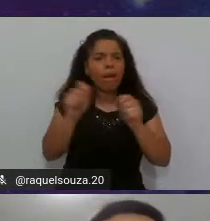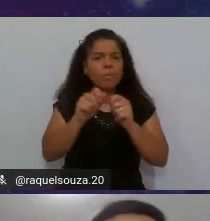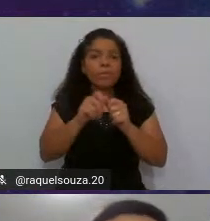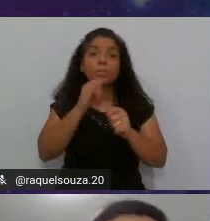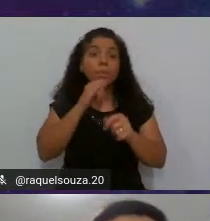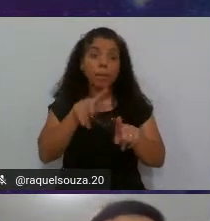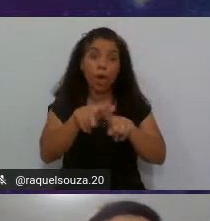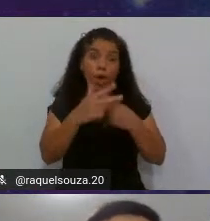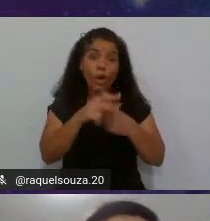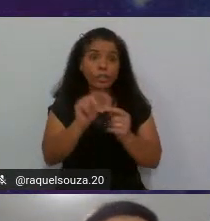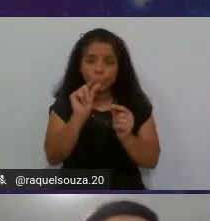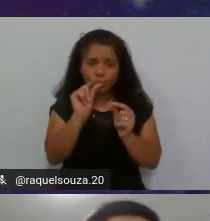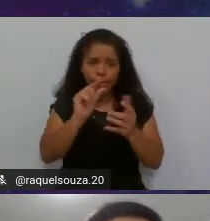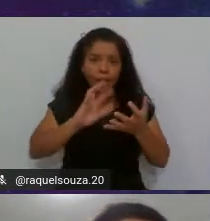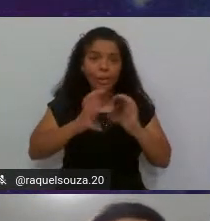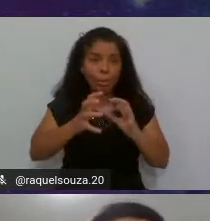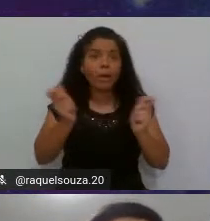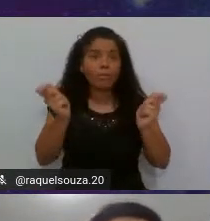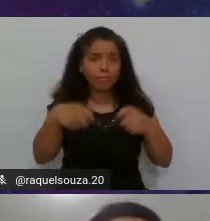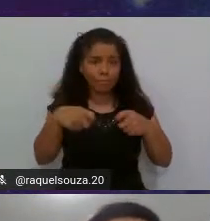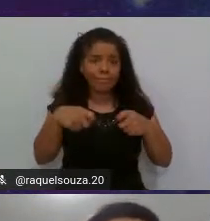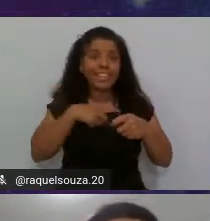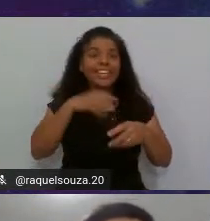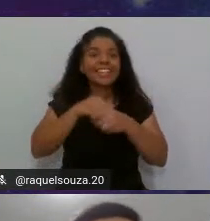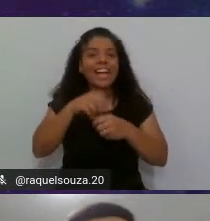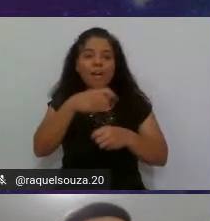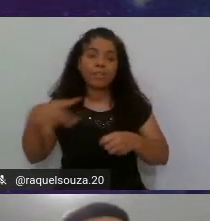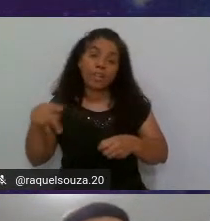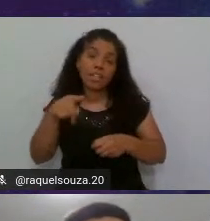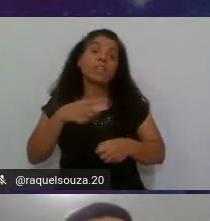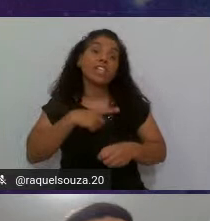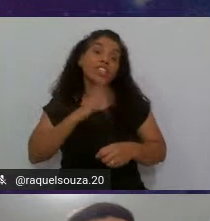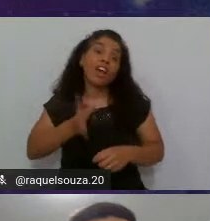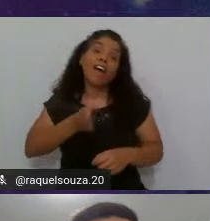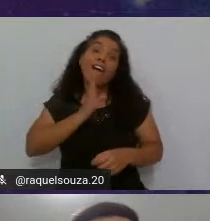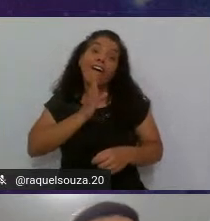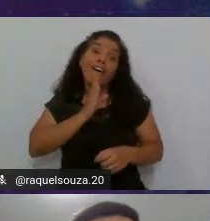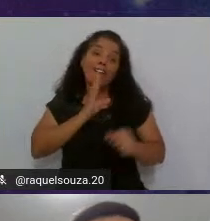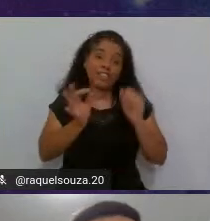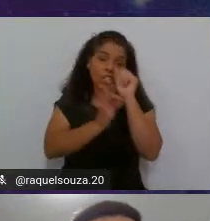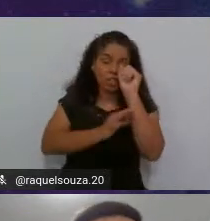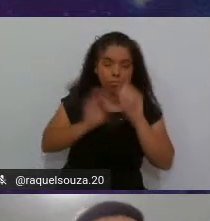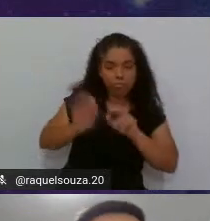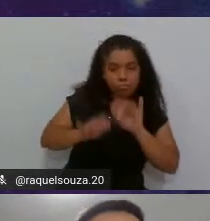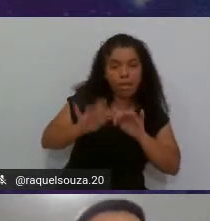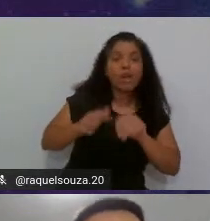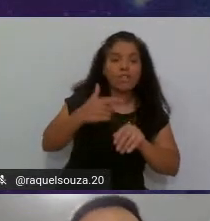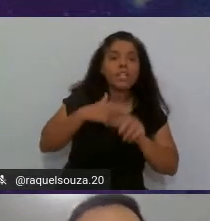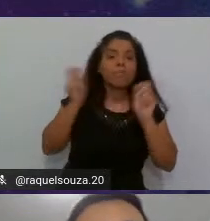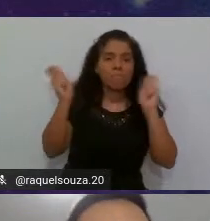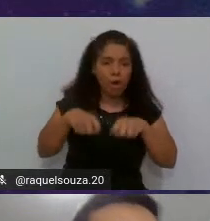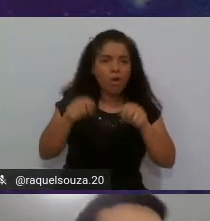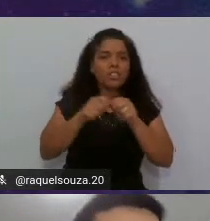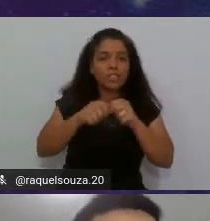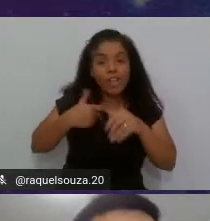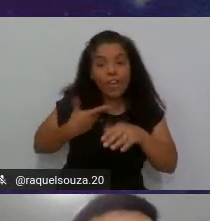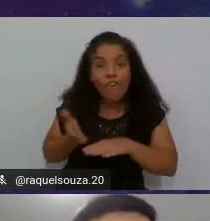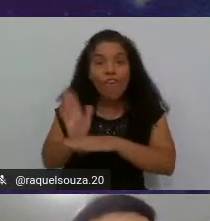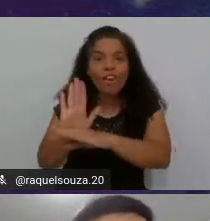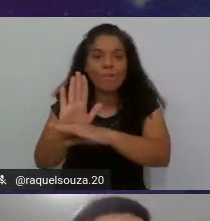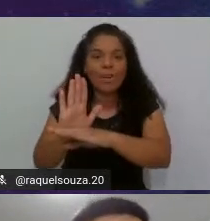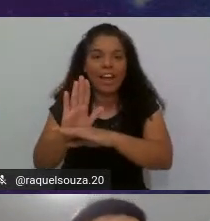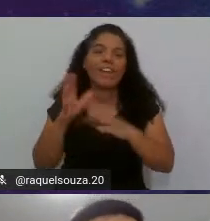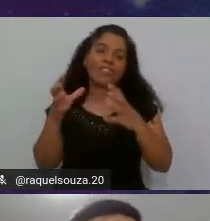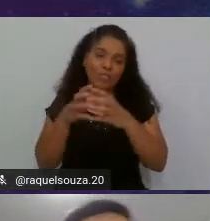corrigir um pequeno bug da aplicação ali. Você tem o conhecimento de programação, você pode fazer isso. Você pode colaborar com o seu time